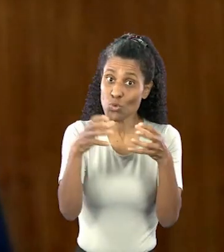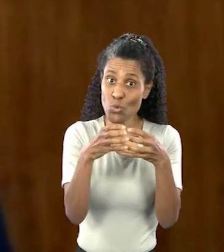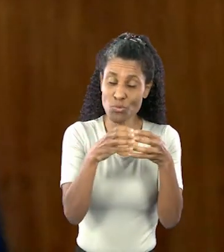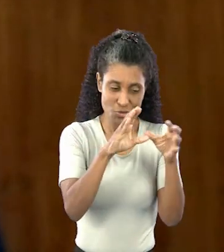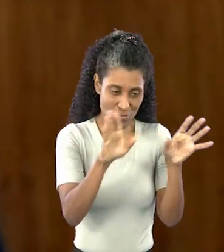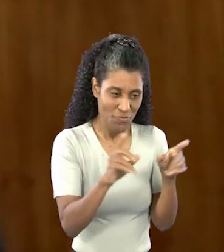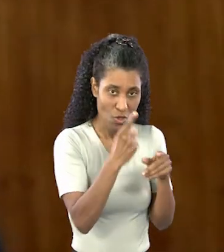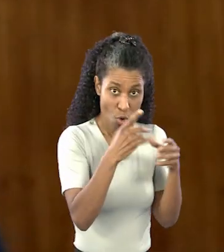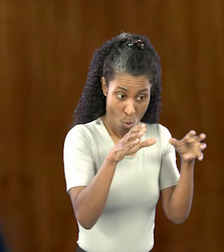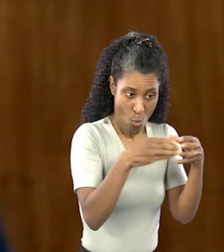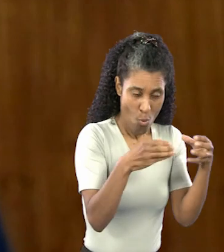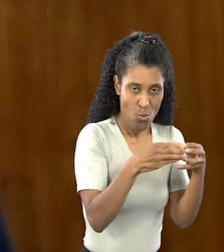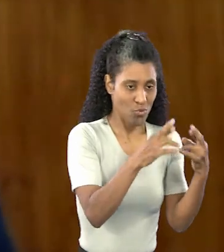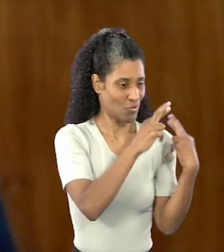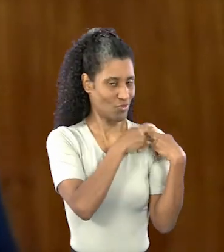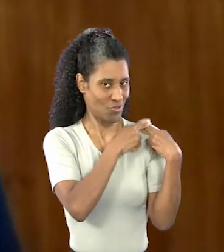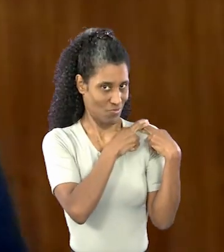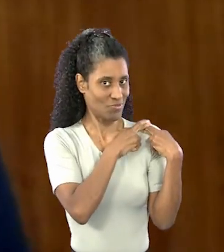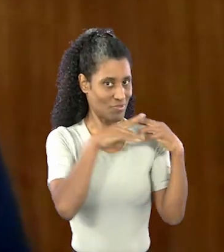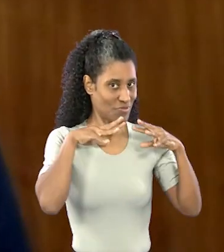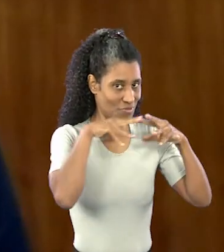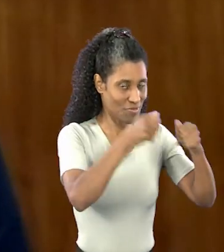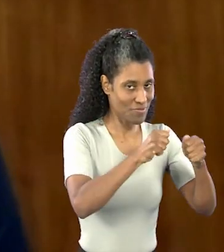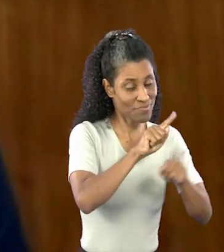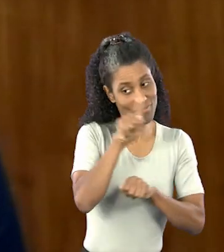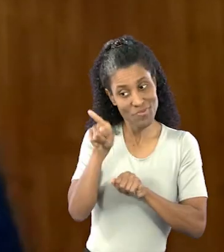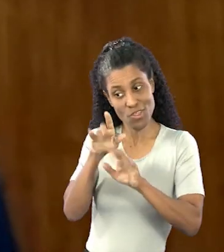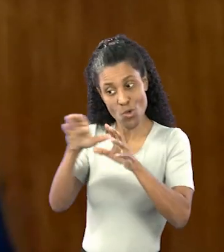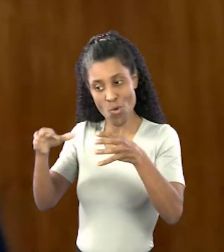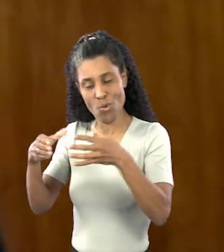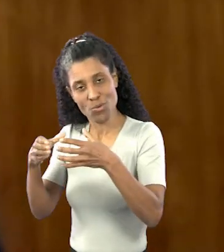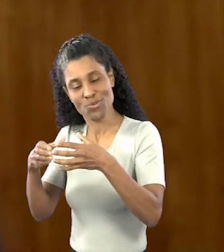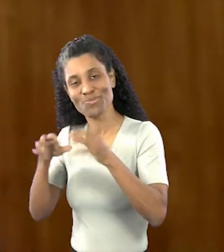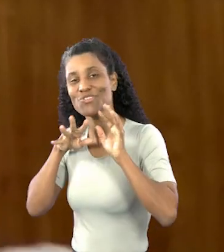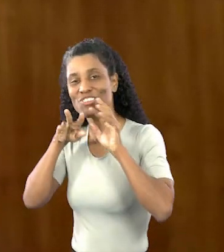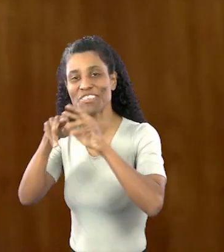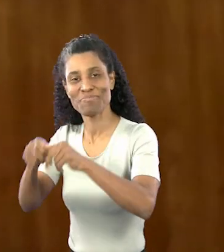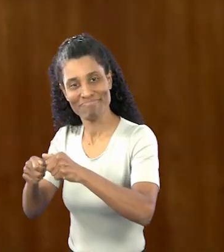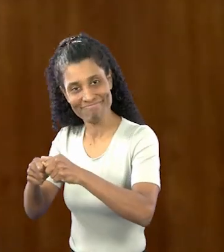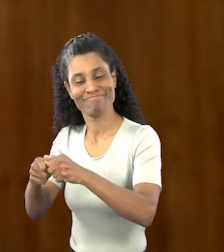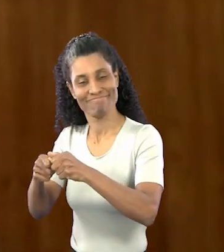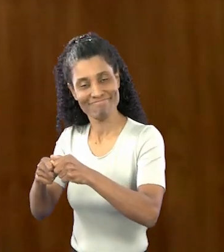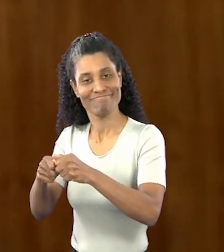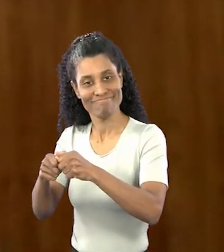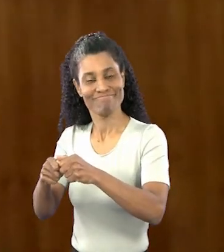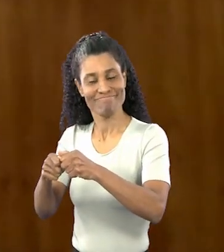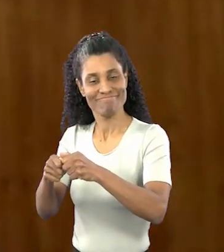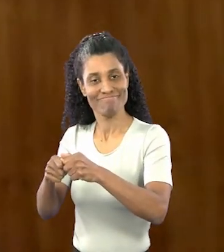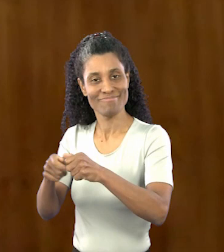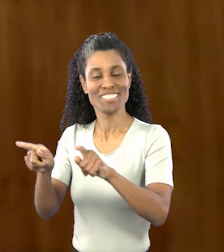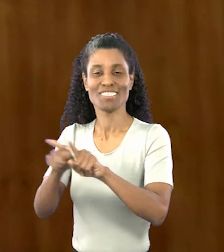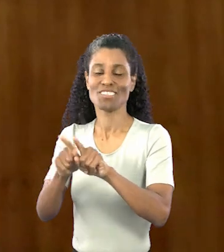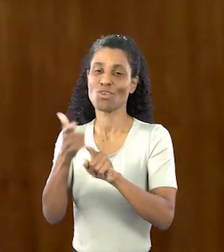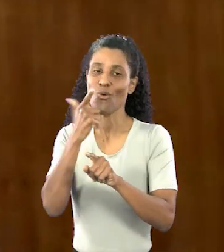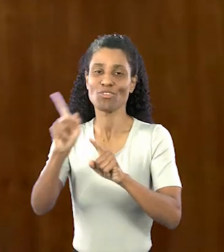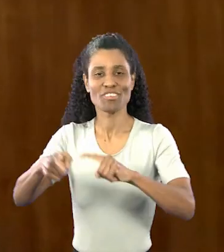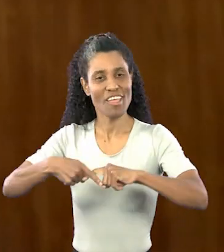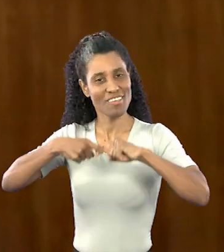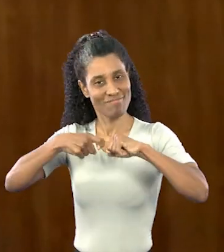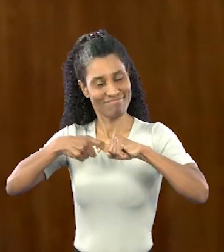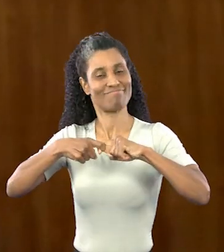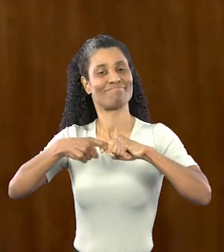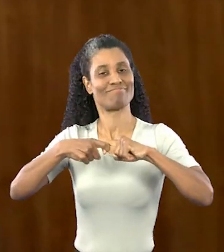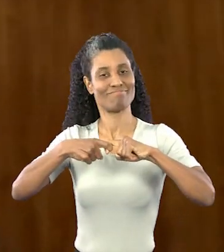grupos, né? O grupo dos tutores dos animais e o grupo dos próprios animais que acabam estabelecendo também